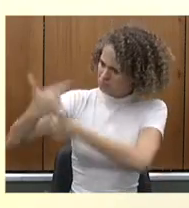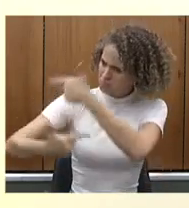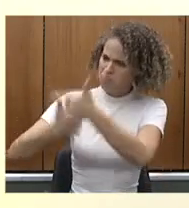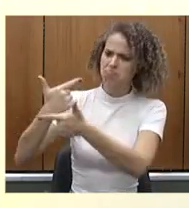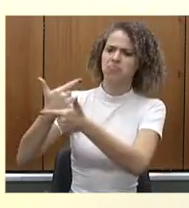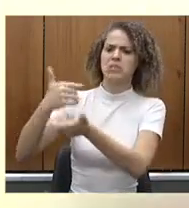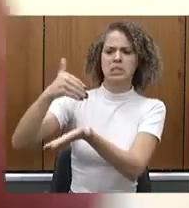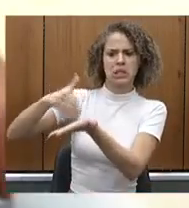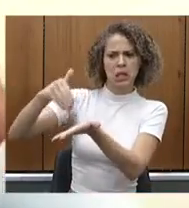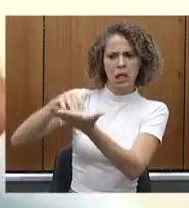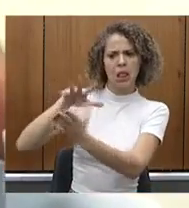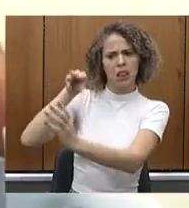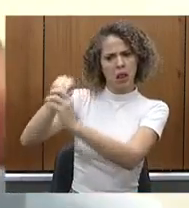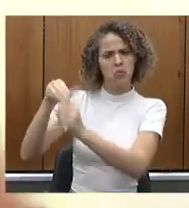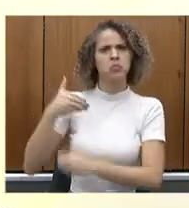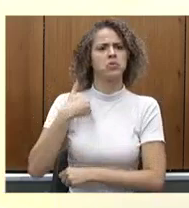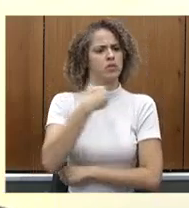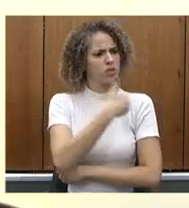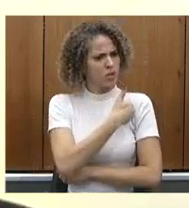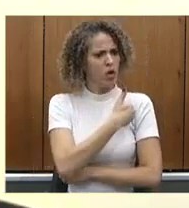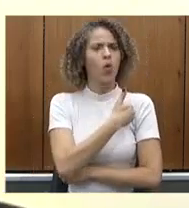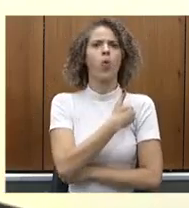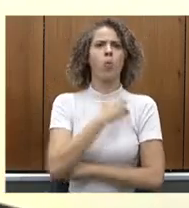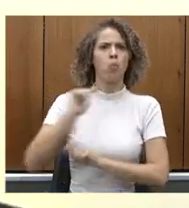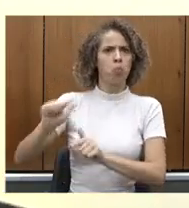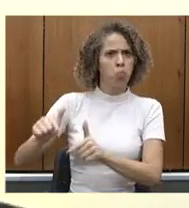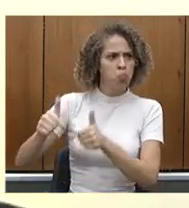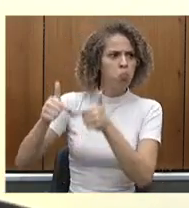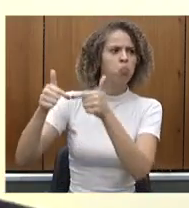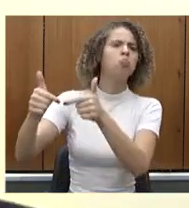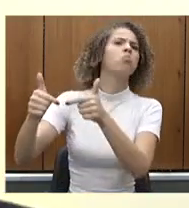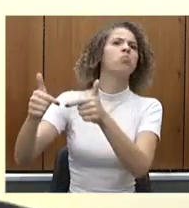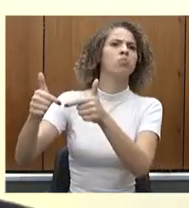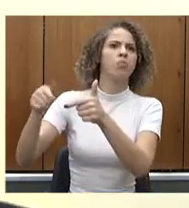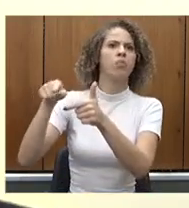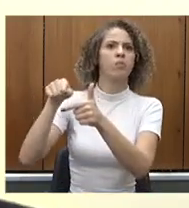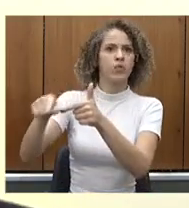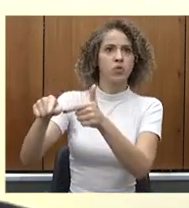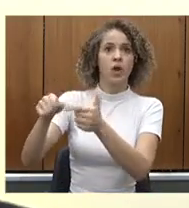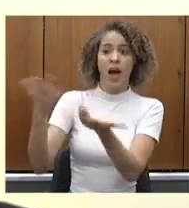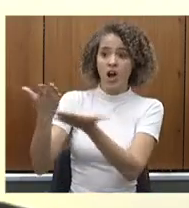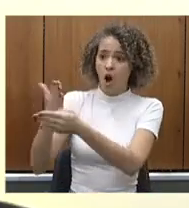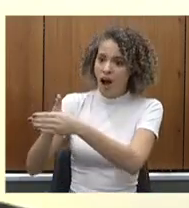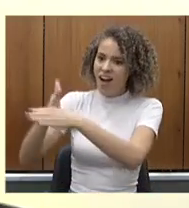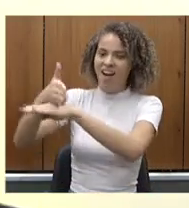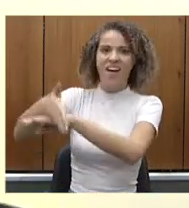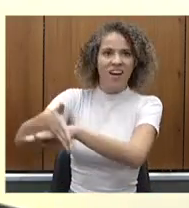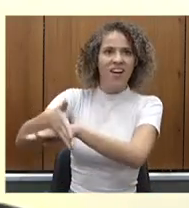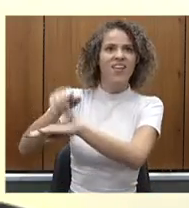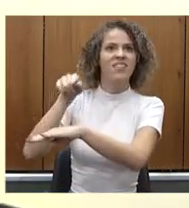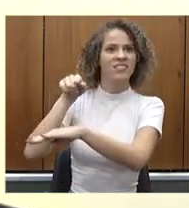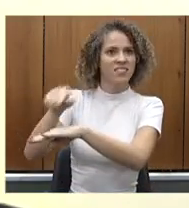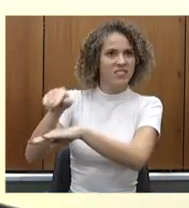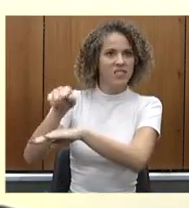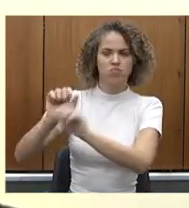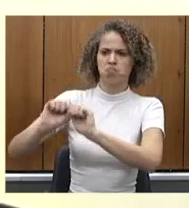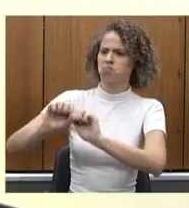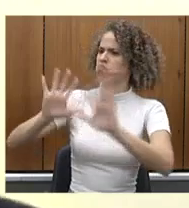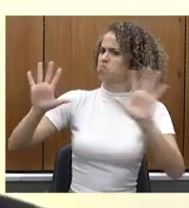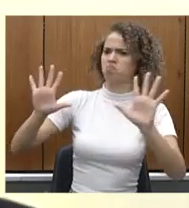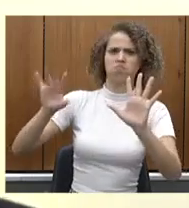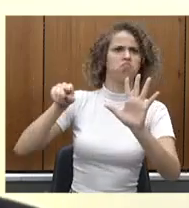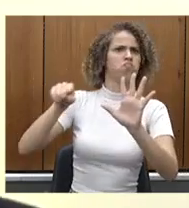Secretaria de Saúde. Entendo que foi um ganho muito grande a sua entrada nessa pasta. Torço muito, claro, que isso cabe